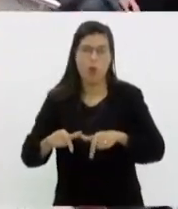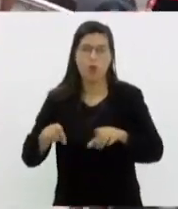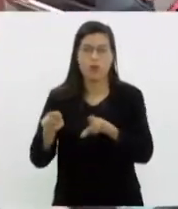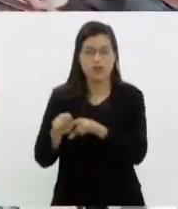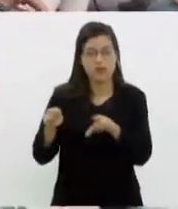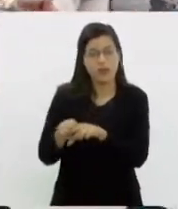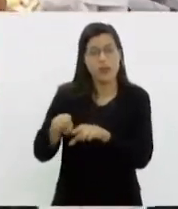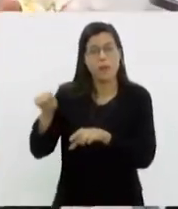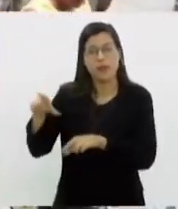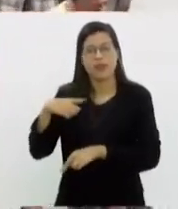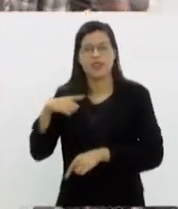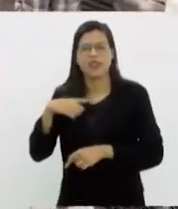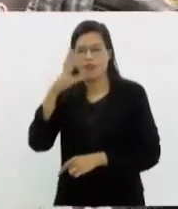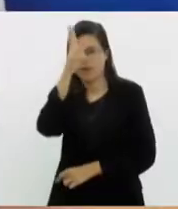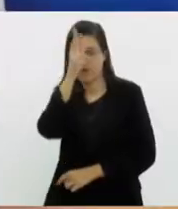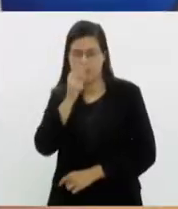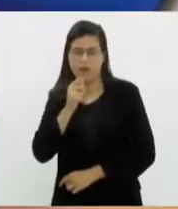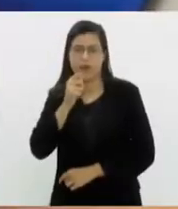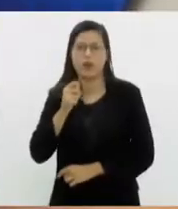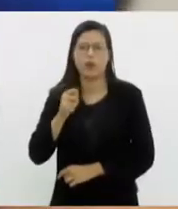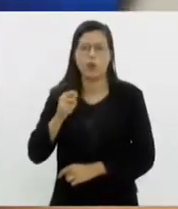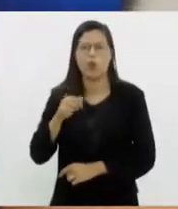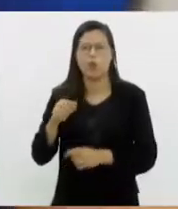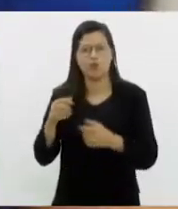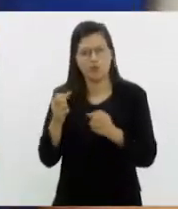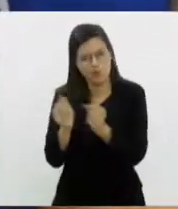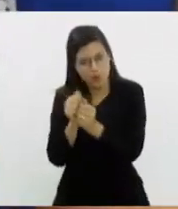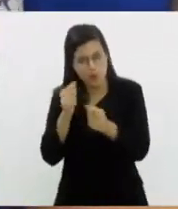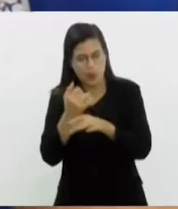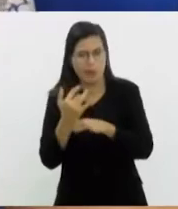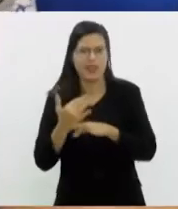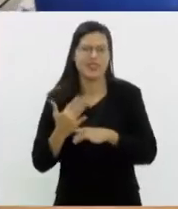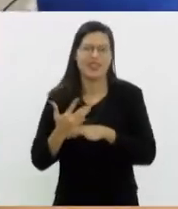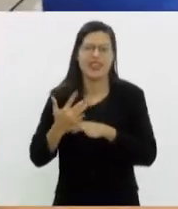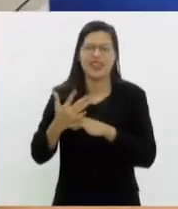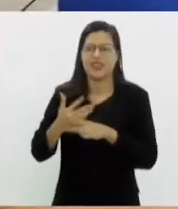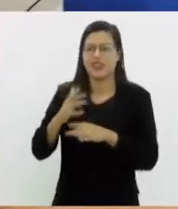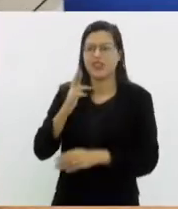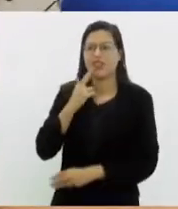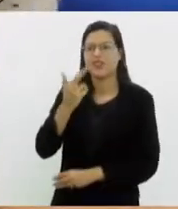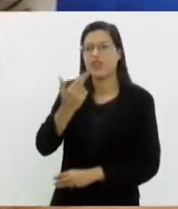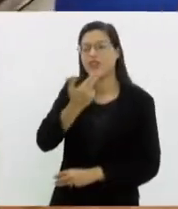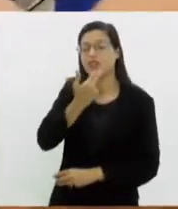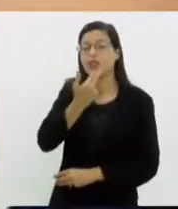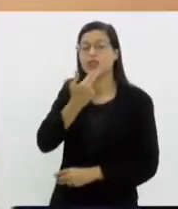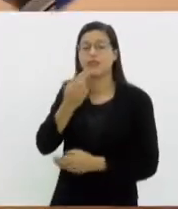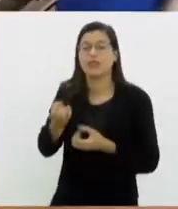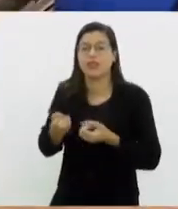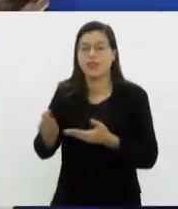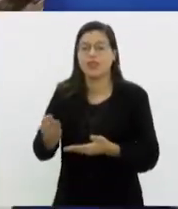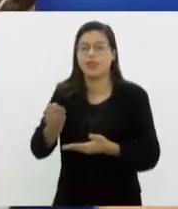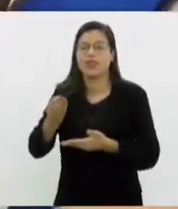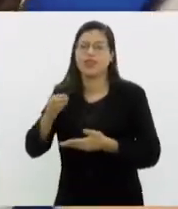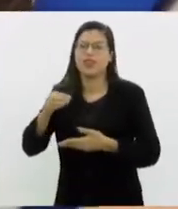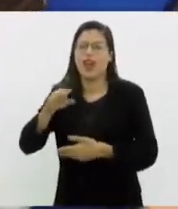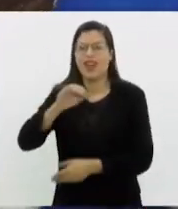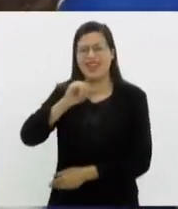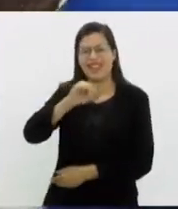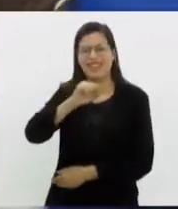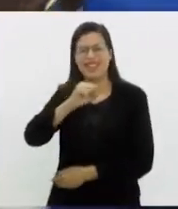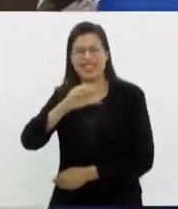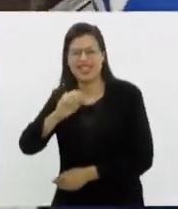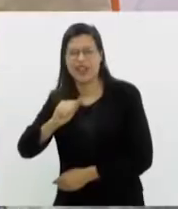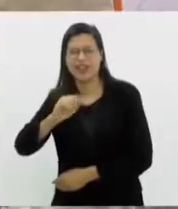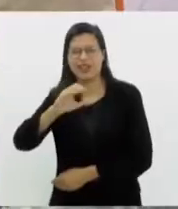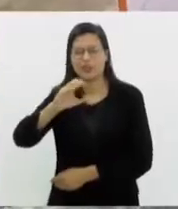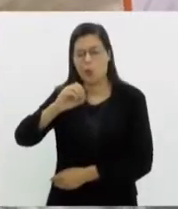frango assado com farofa dourada. Já no restaurante Maurício Andrade, em Campo Grande, serão servidas iscas de copa longo com farofa de